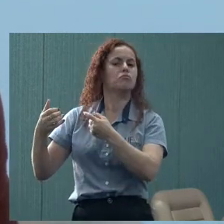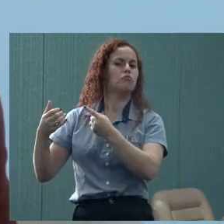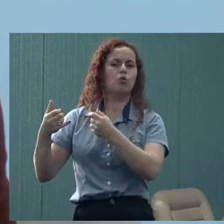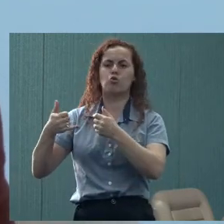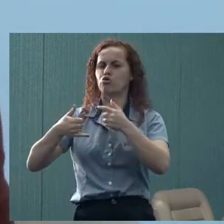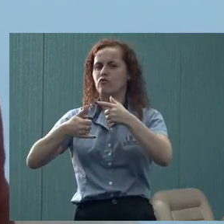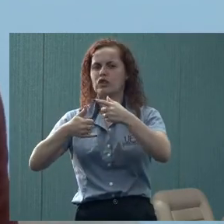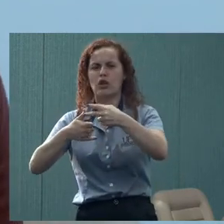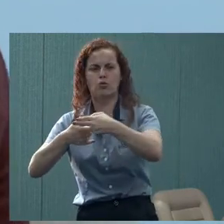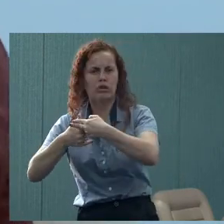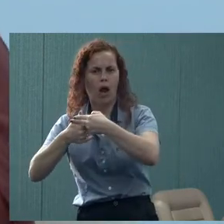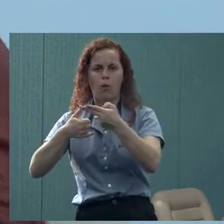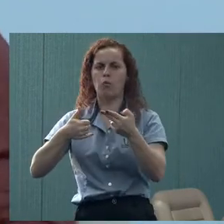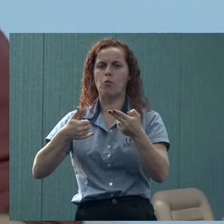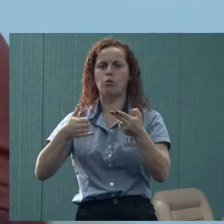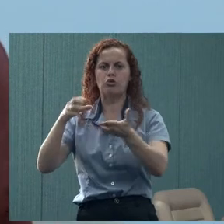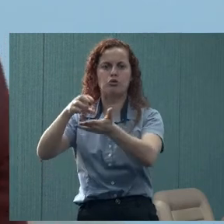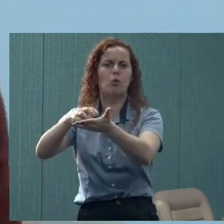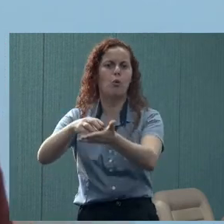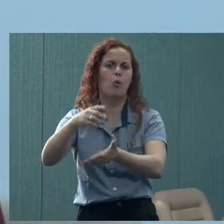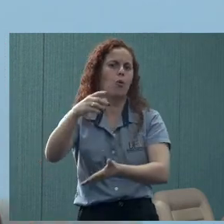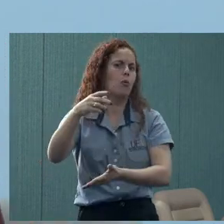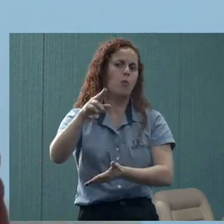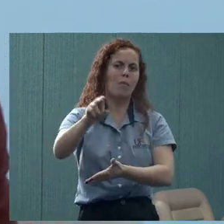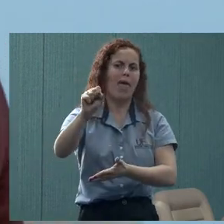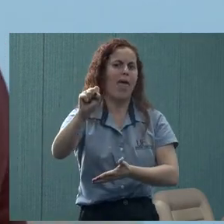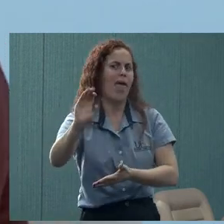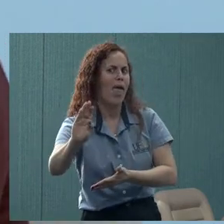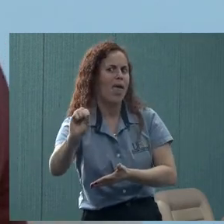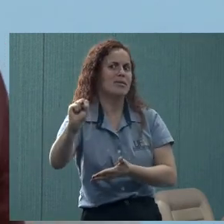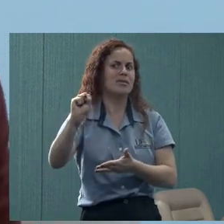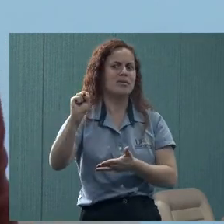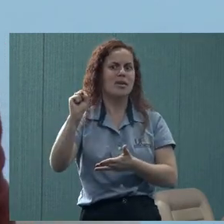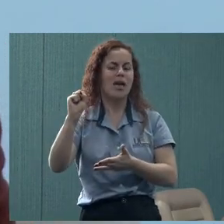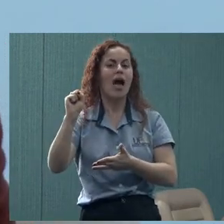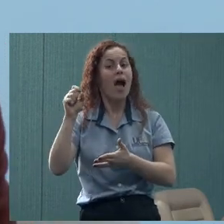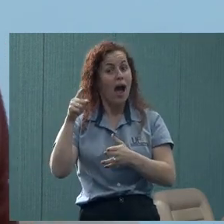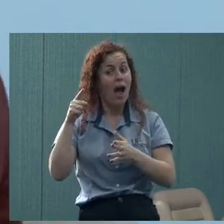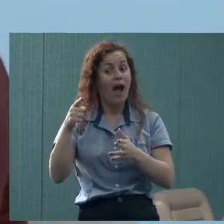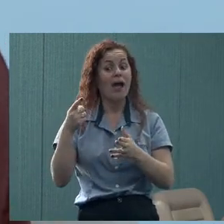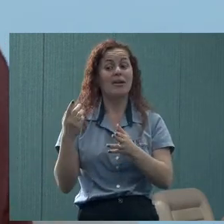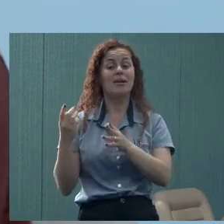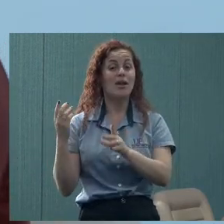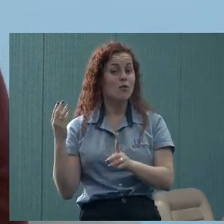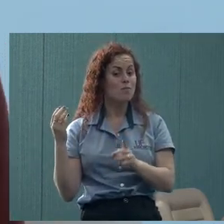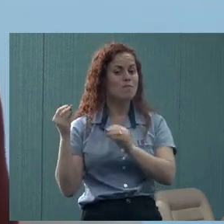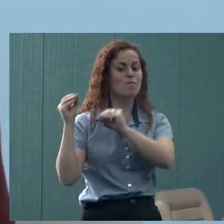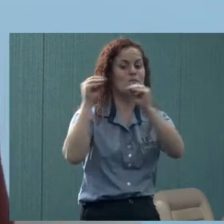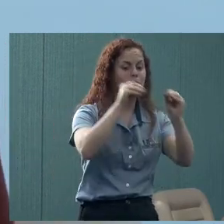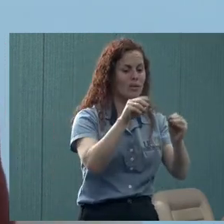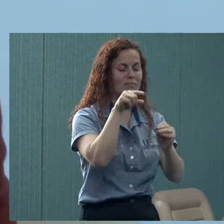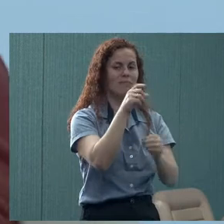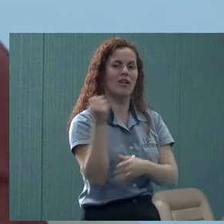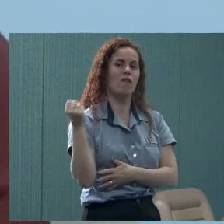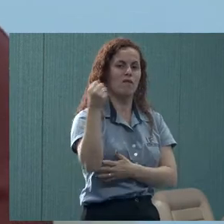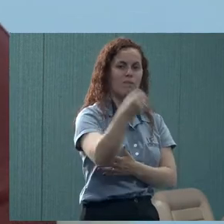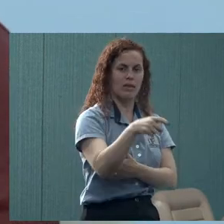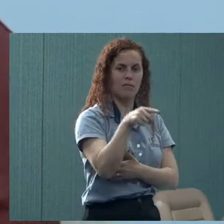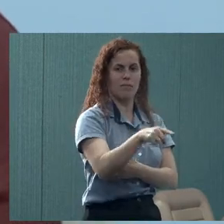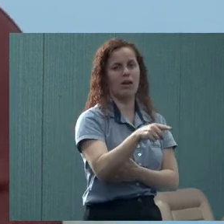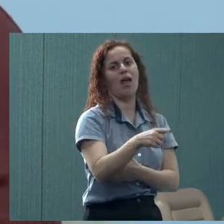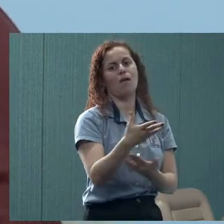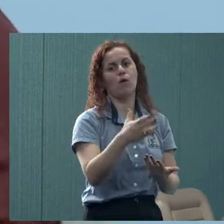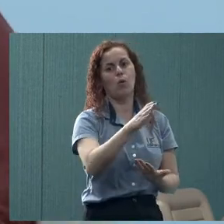busca uma unidade básica de saúde. E eles acabam referenciando para o CAPS, ou a divisão psicossocial,